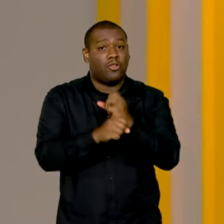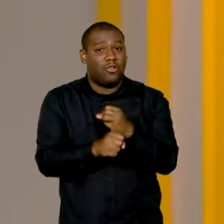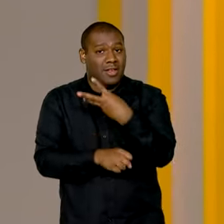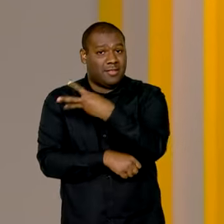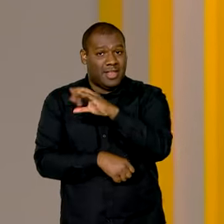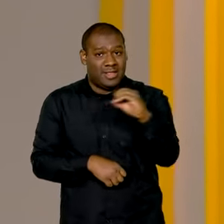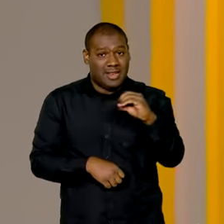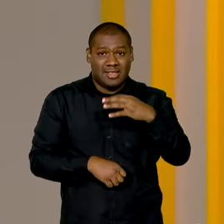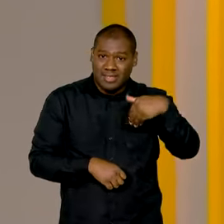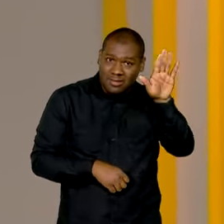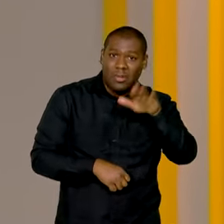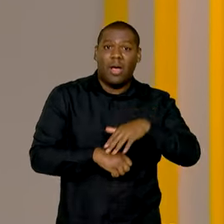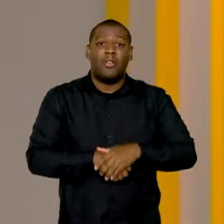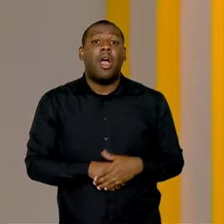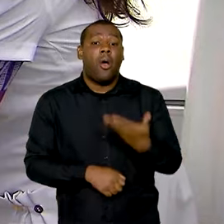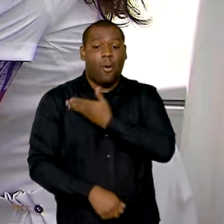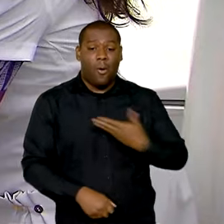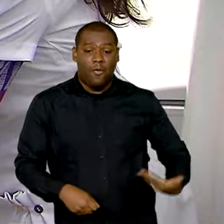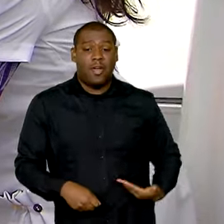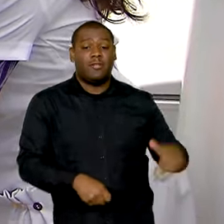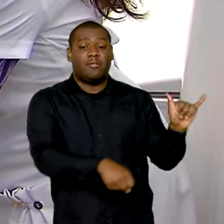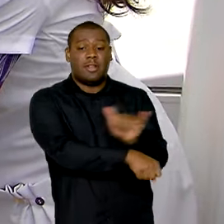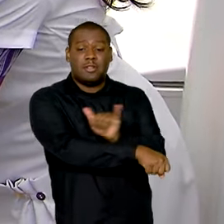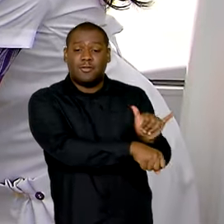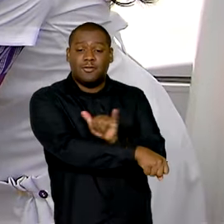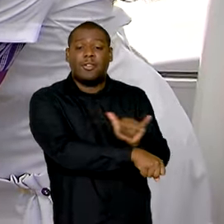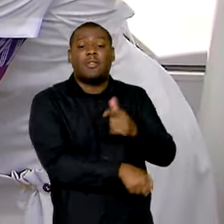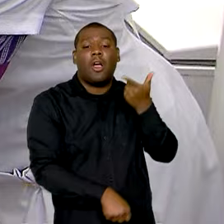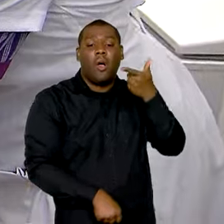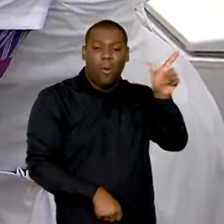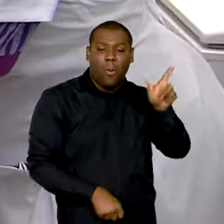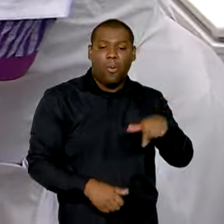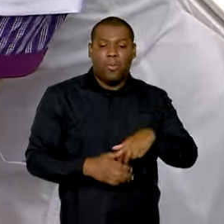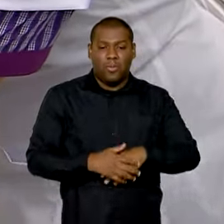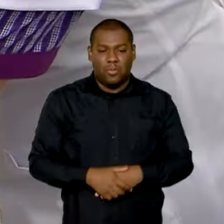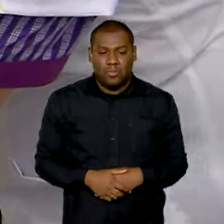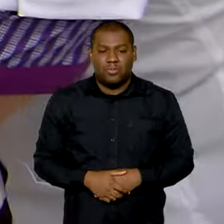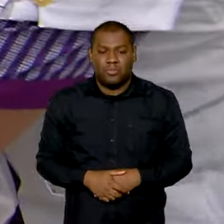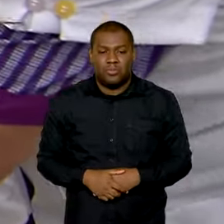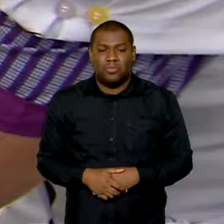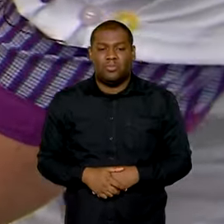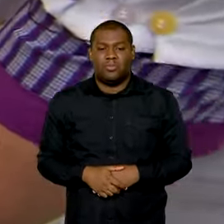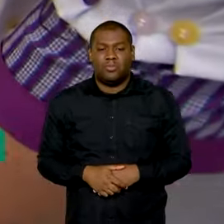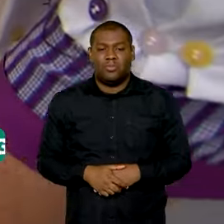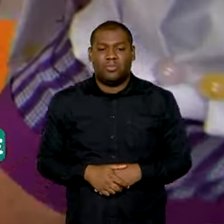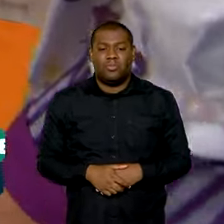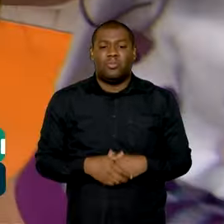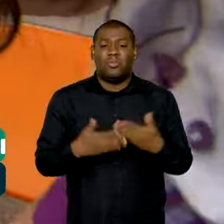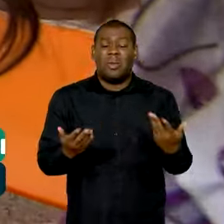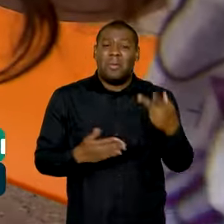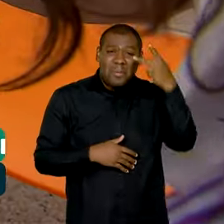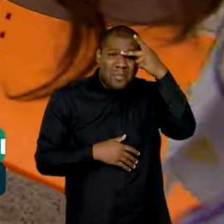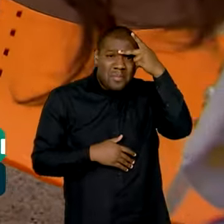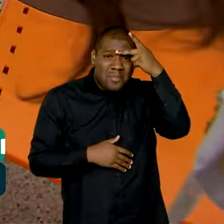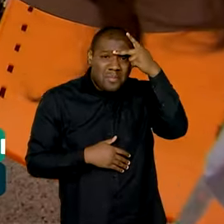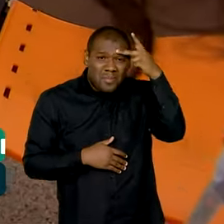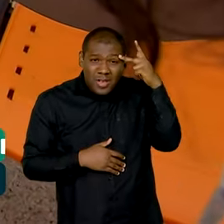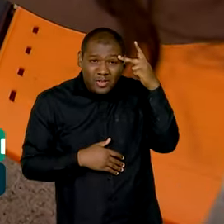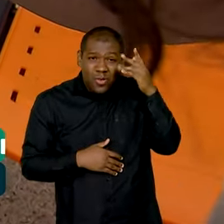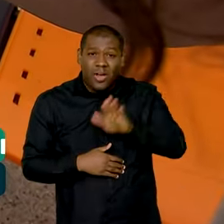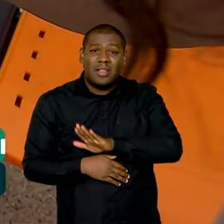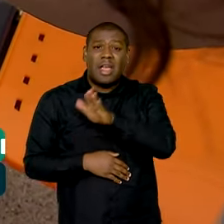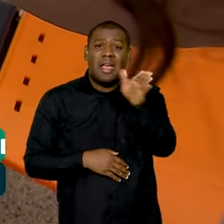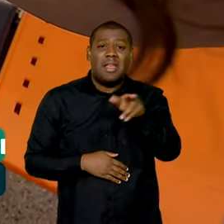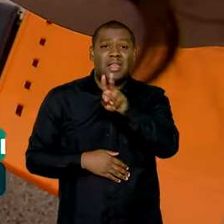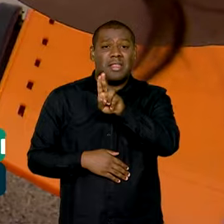nova diretriz na vacinação. Mesmo com tantos casos, há uma baixa procura nos postos pela